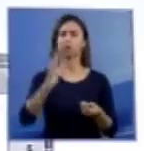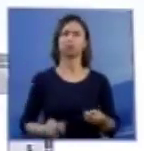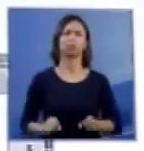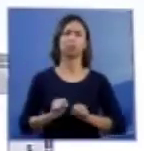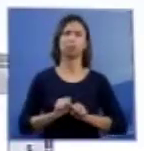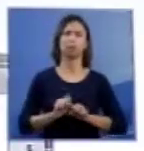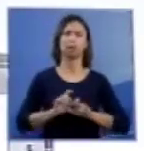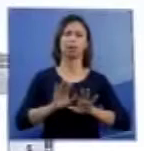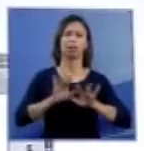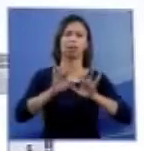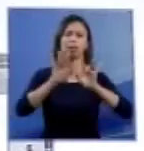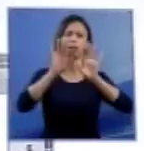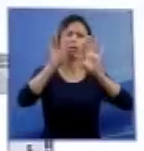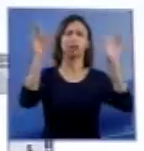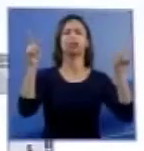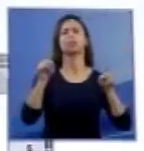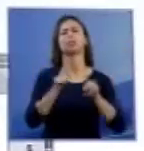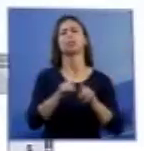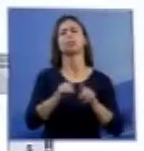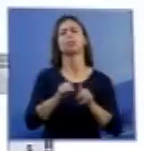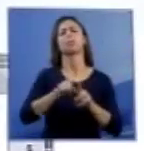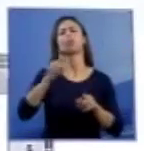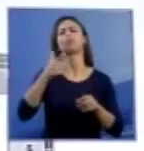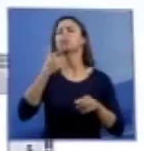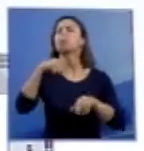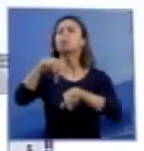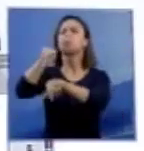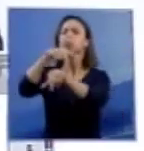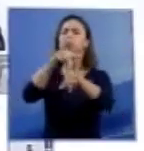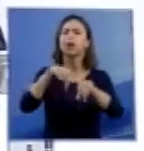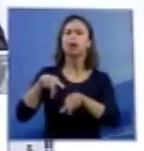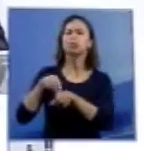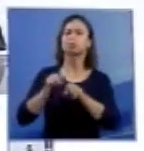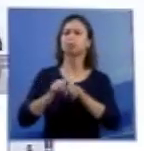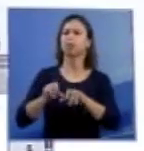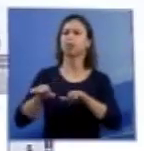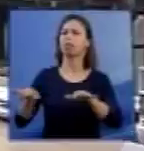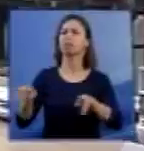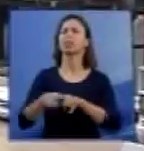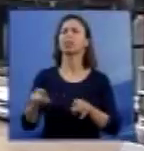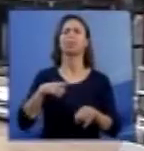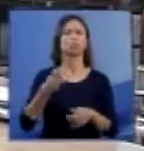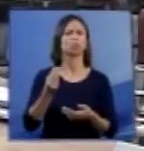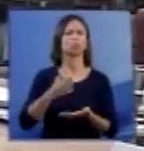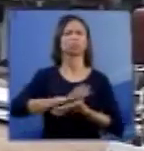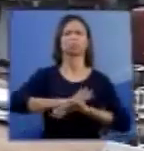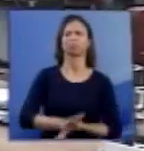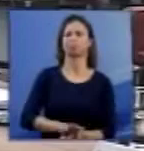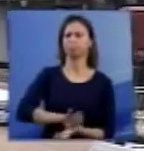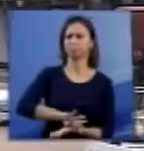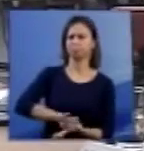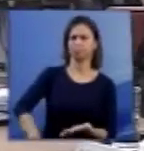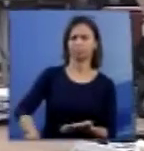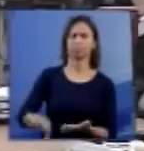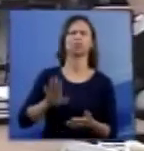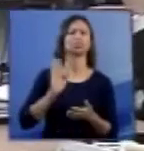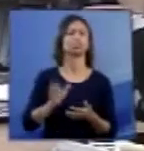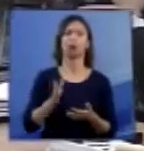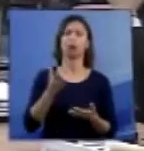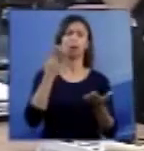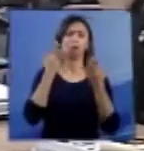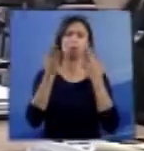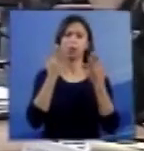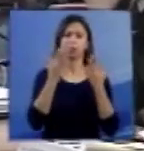afora se encontram. Essa exclusão já é uma tipificação da prática abortiva.